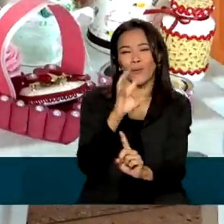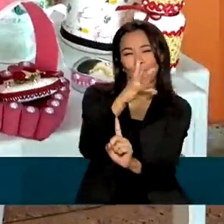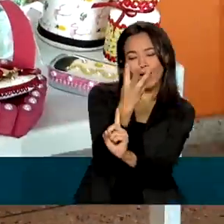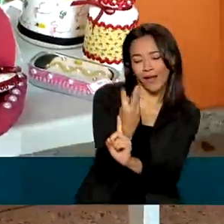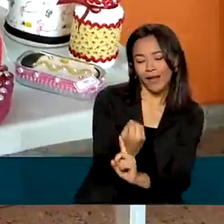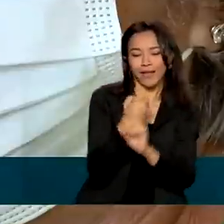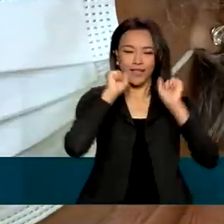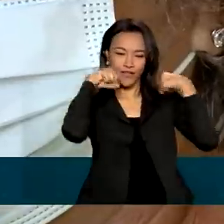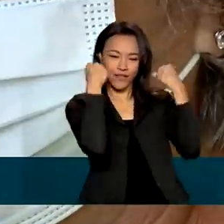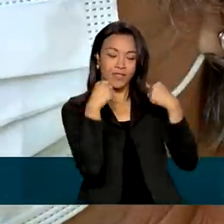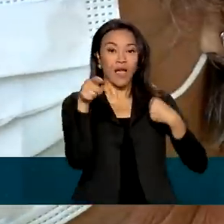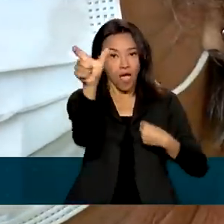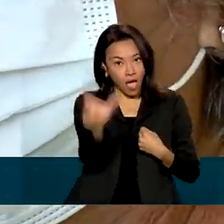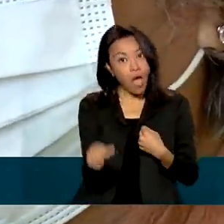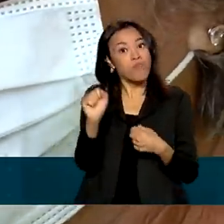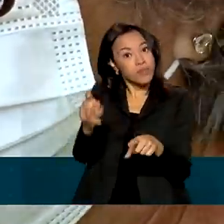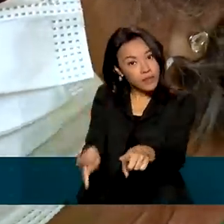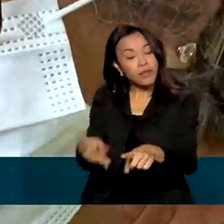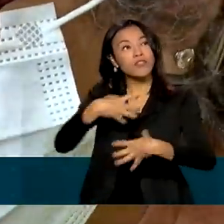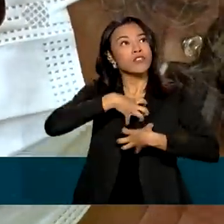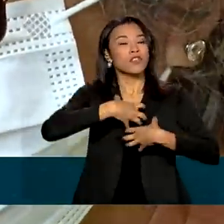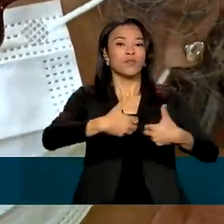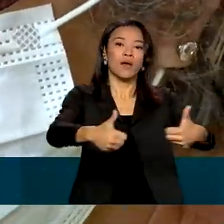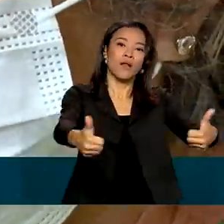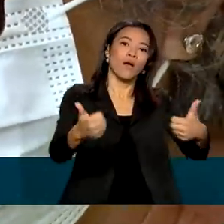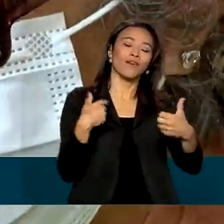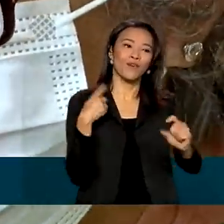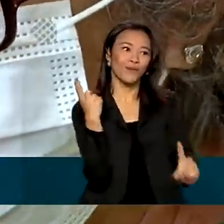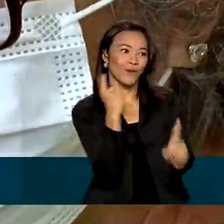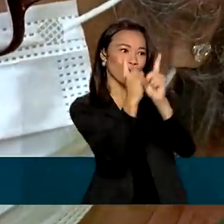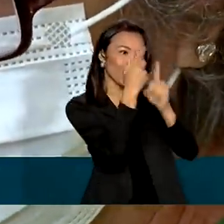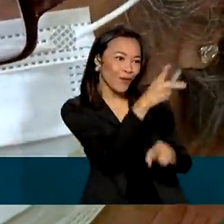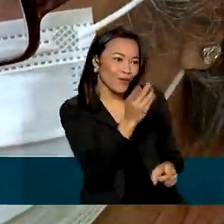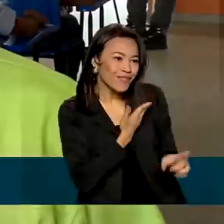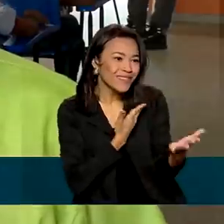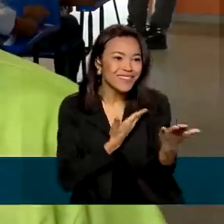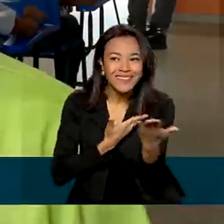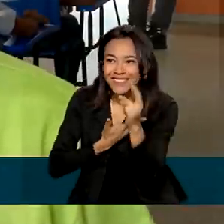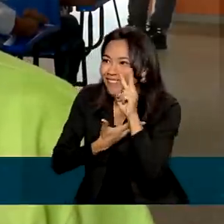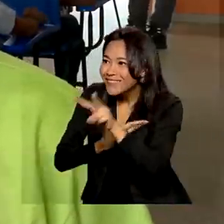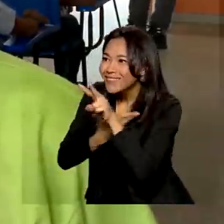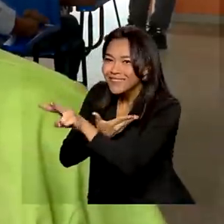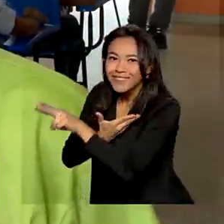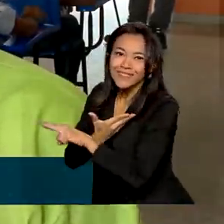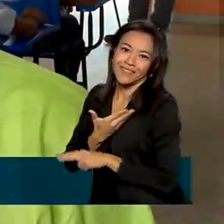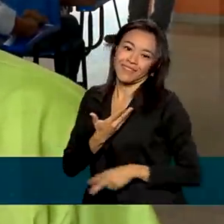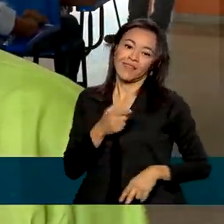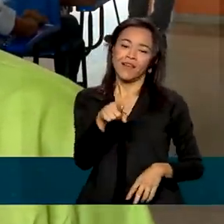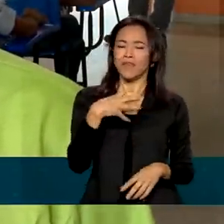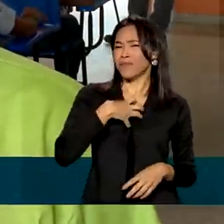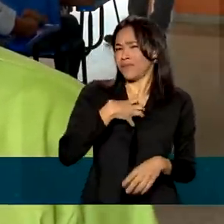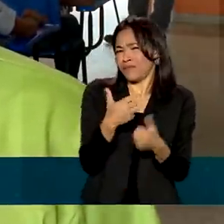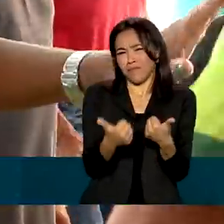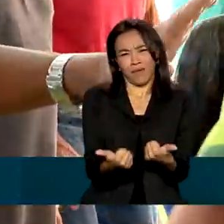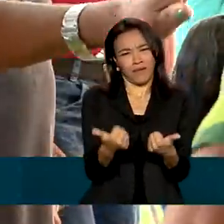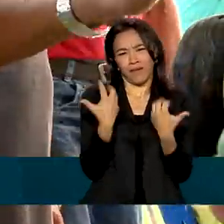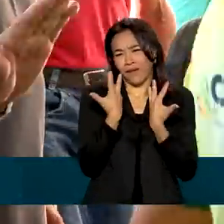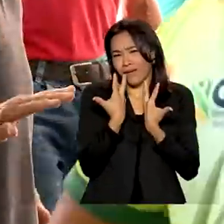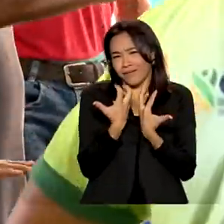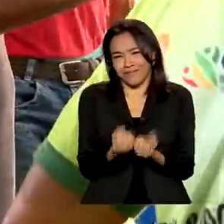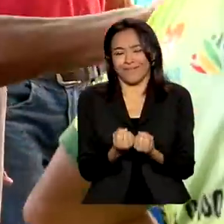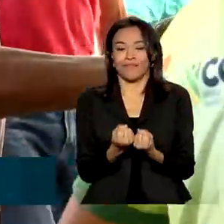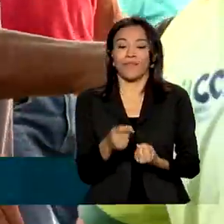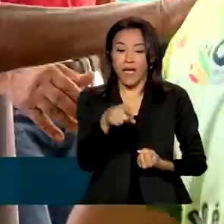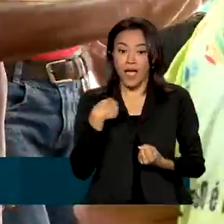A aposentada conta que se sente melhor ao encontrar outros amigos. Eu me sinto bem aqui, me sinto acolhida. Dona